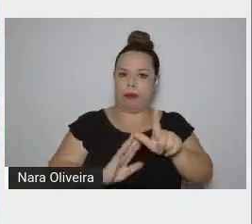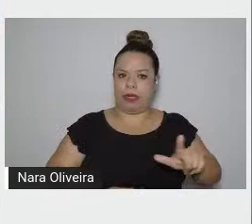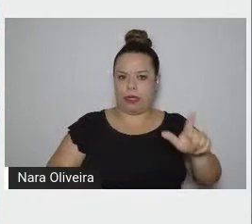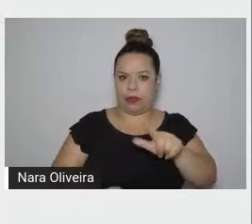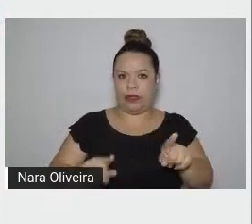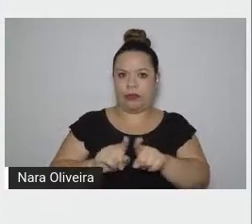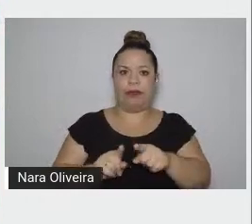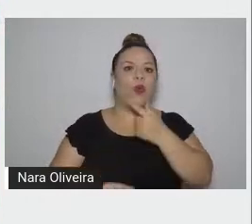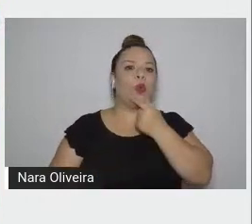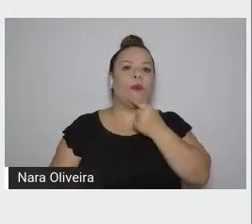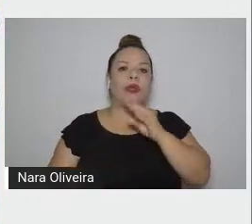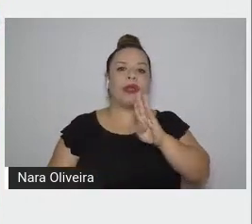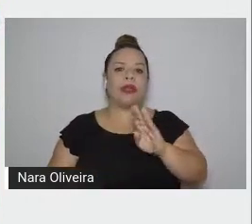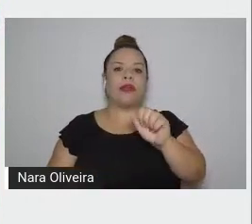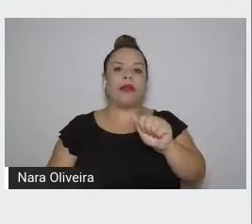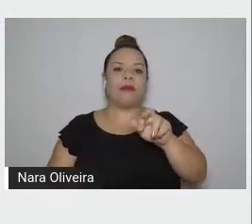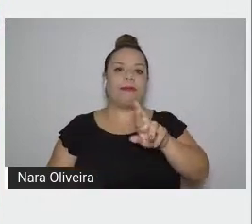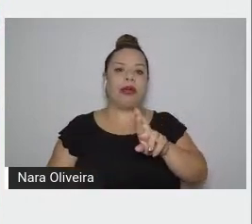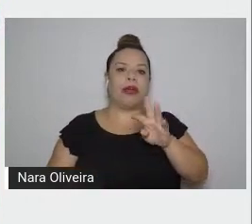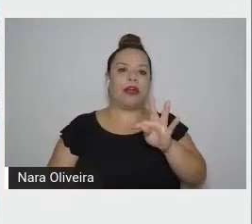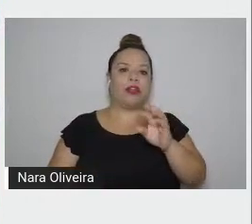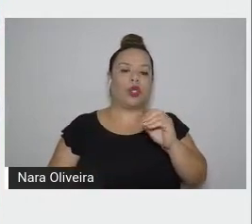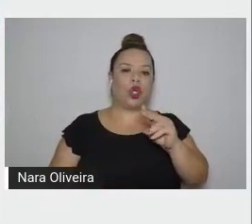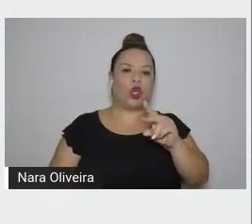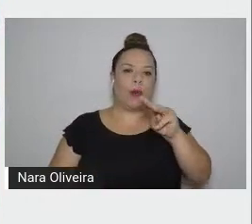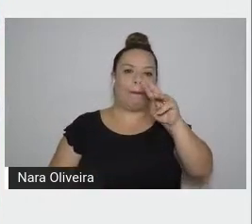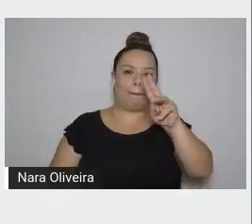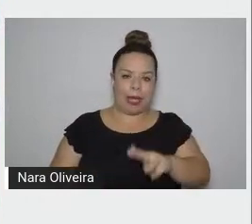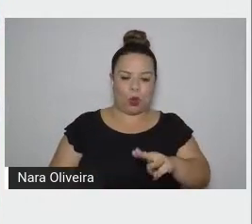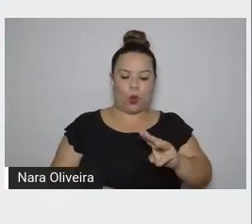e o Bernardo Soares do